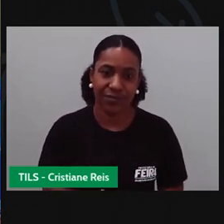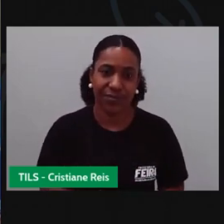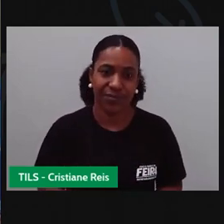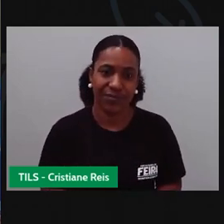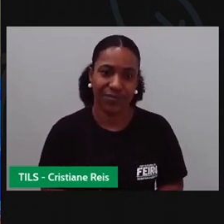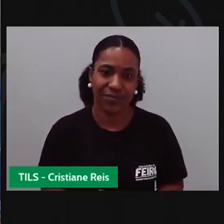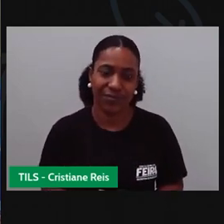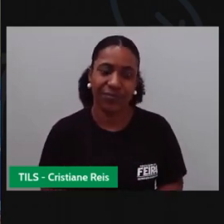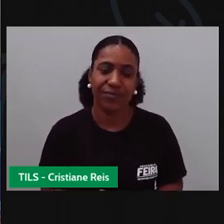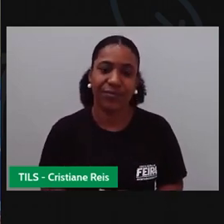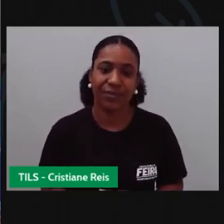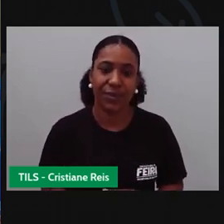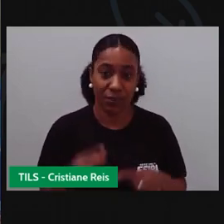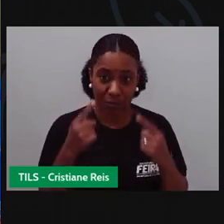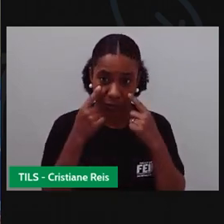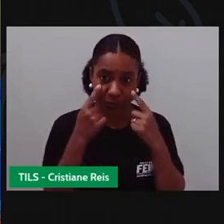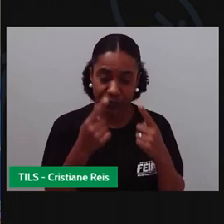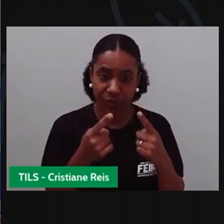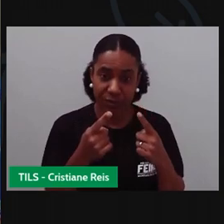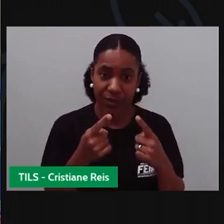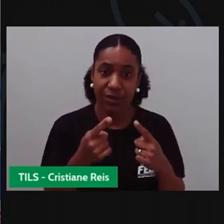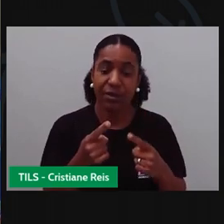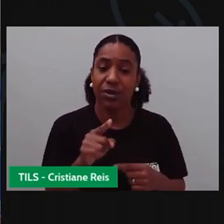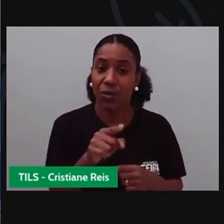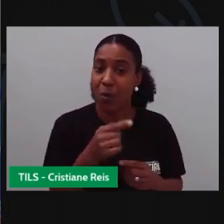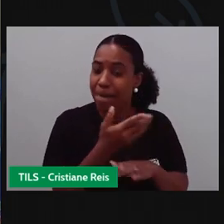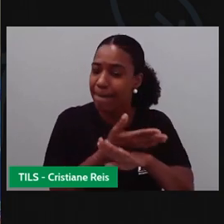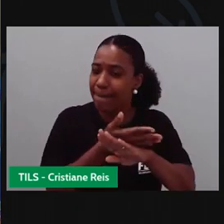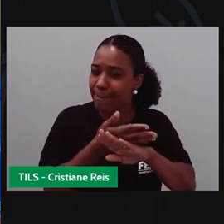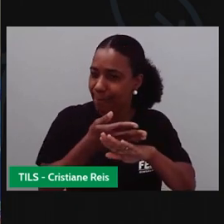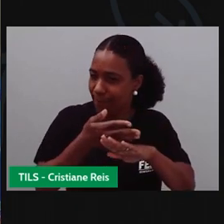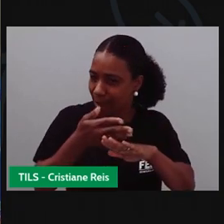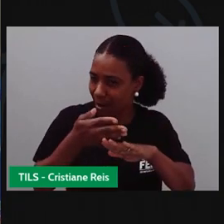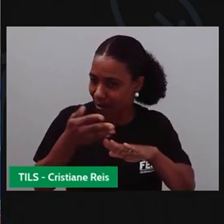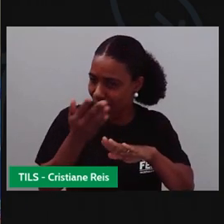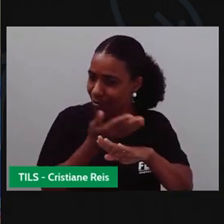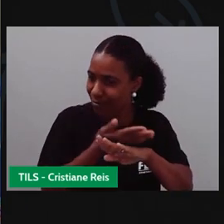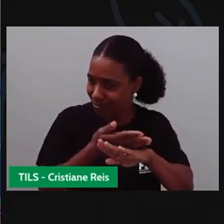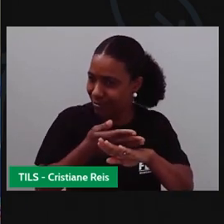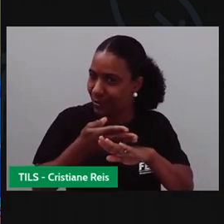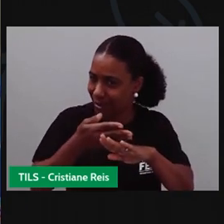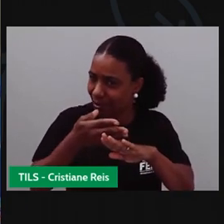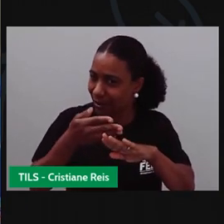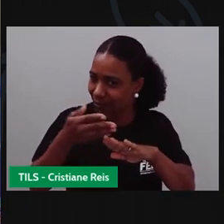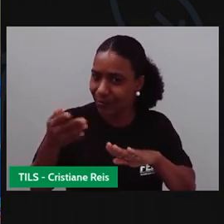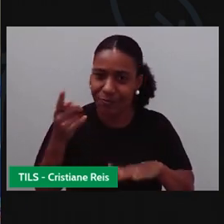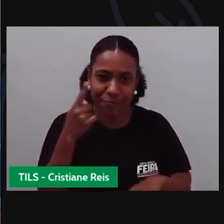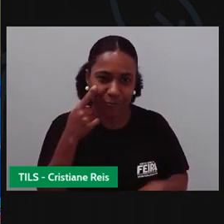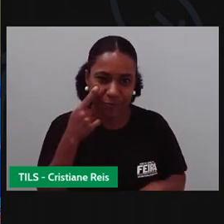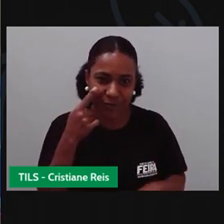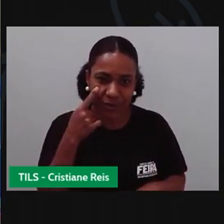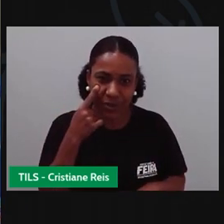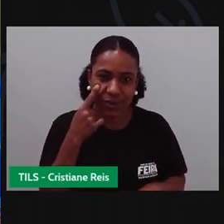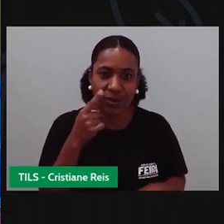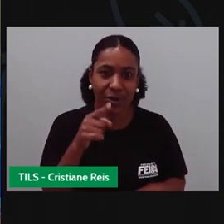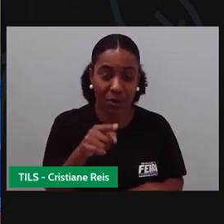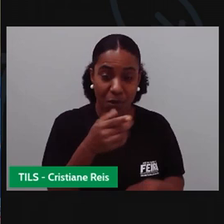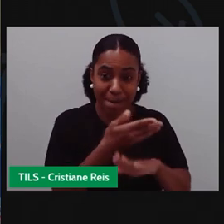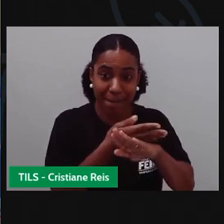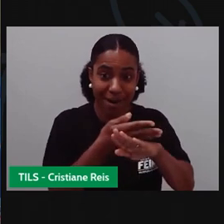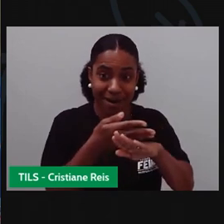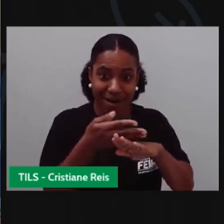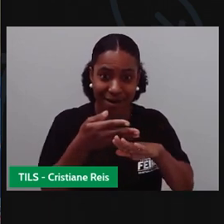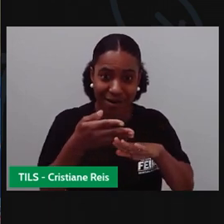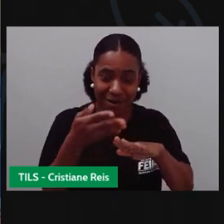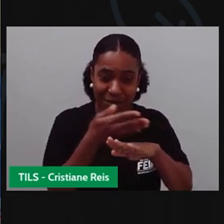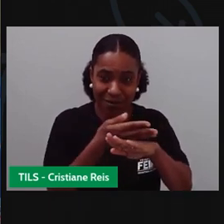Vamos utilizar o branco. Vamos começar aqui do claro por mais fortes. Vamos pintar o meio da nossa ambulância aqui logo de branco, ó.